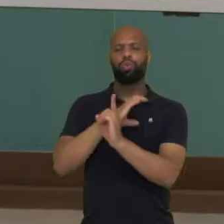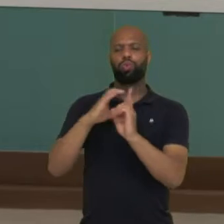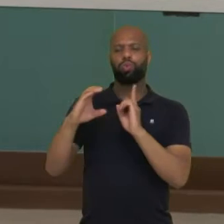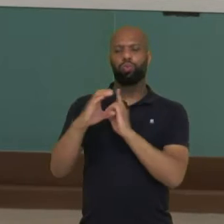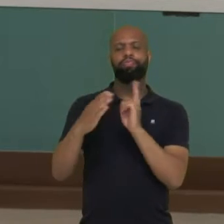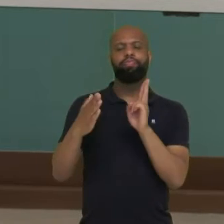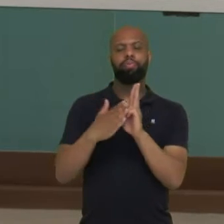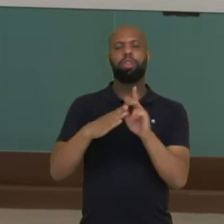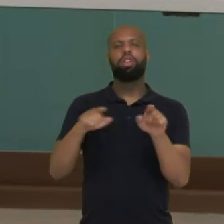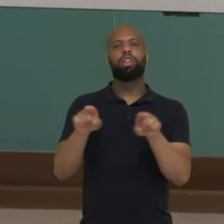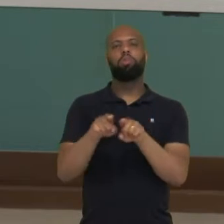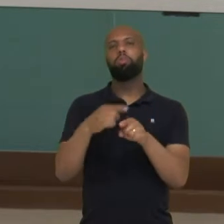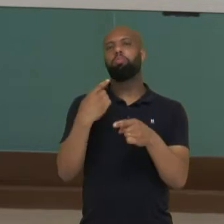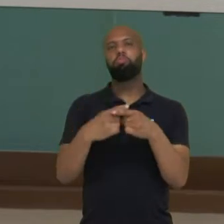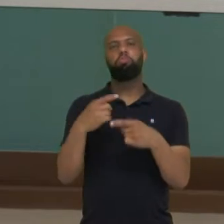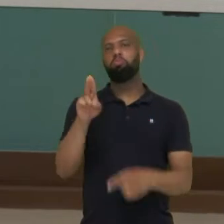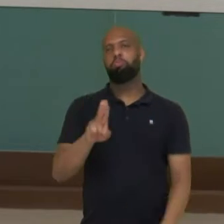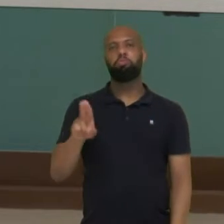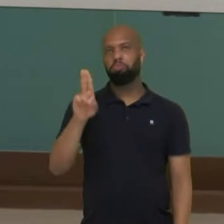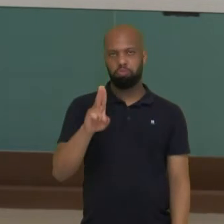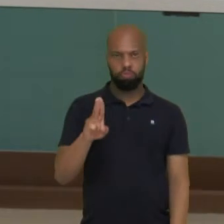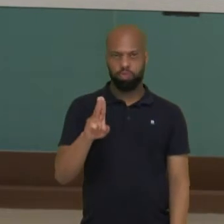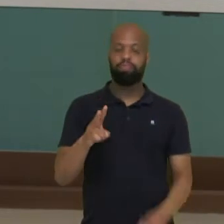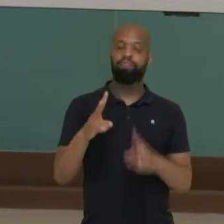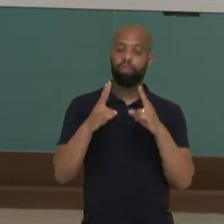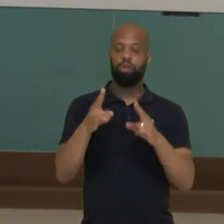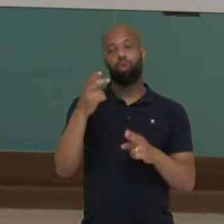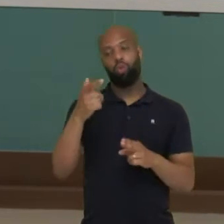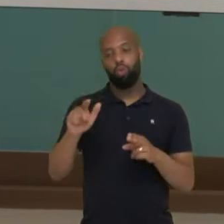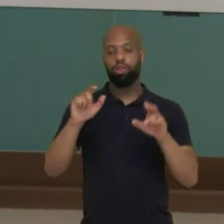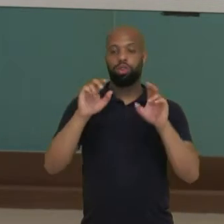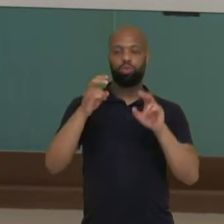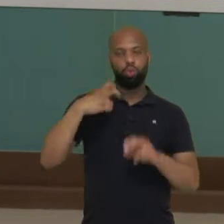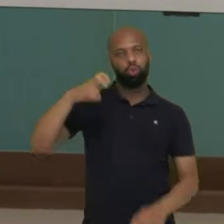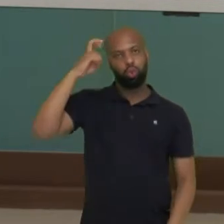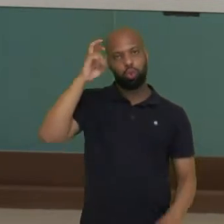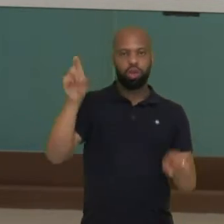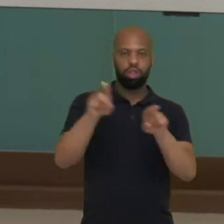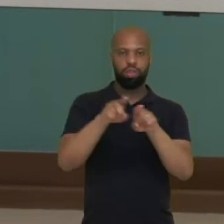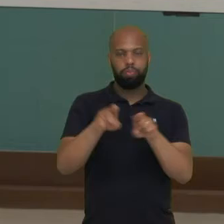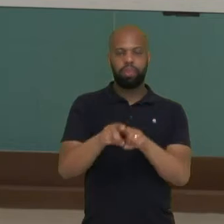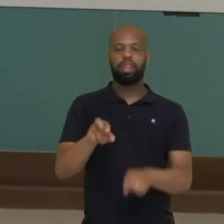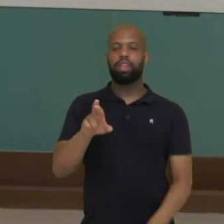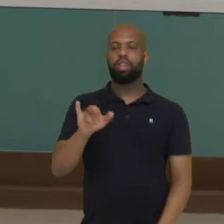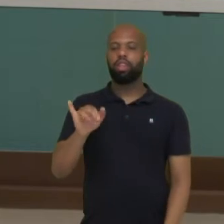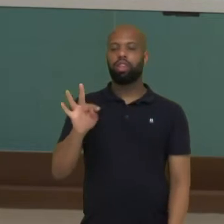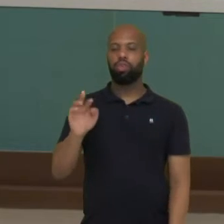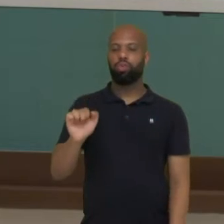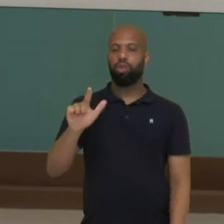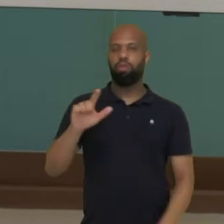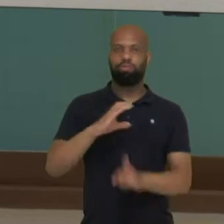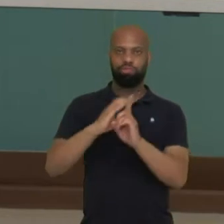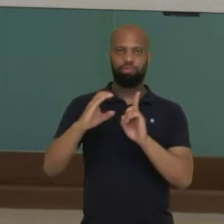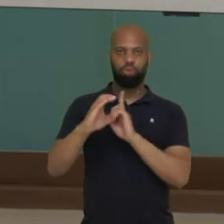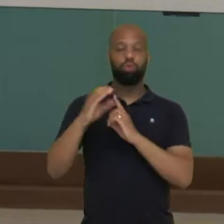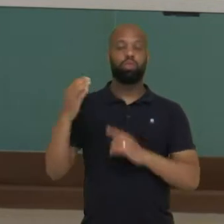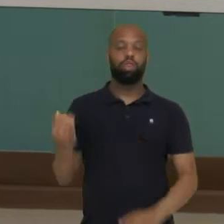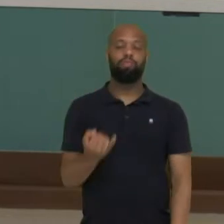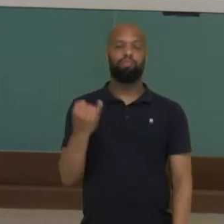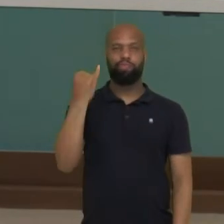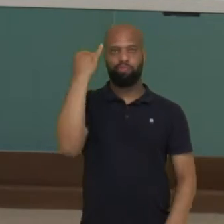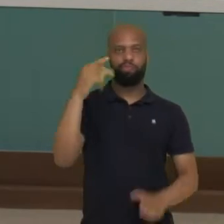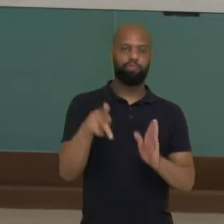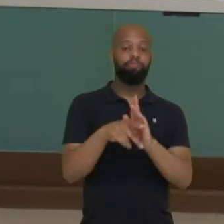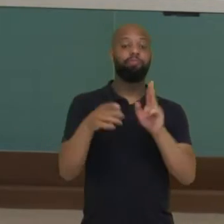ainda para que ele serve? Assim como em outras culturas, os rituais são muito importantes para os indígenas, mas principalmente